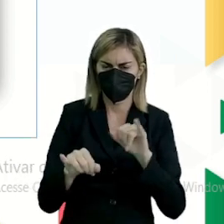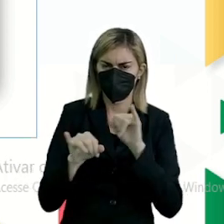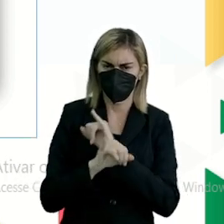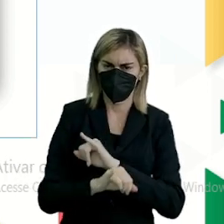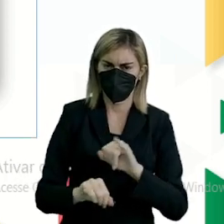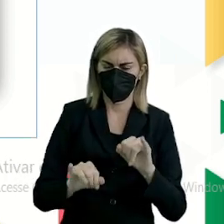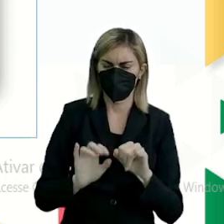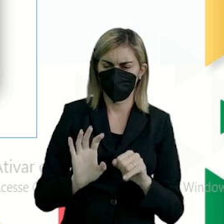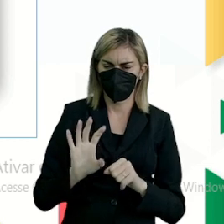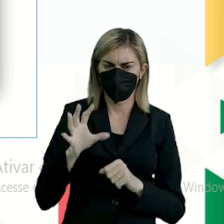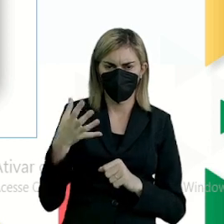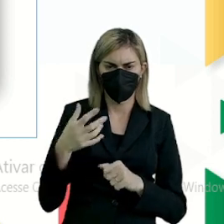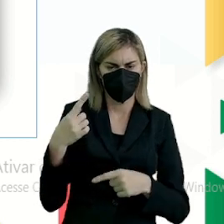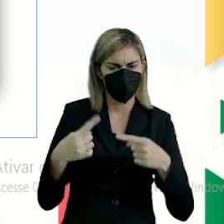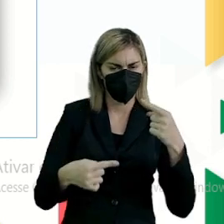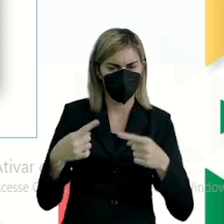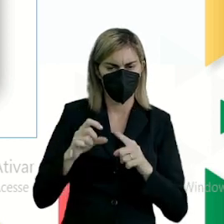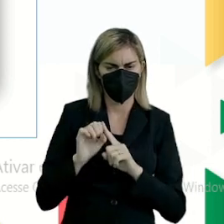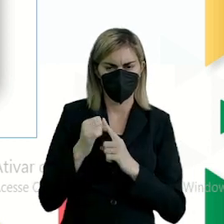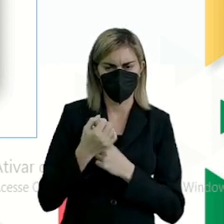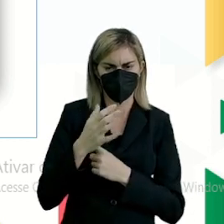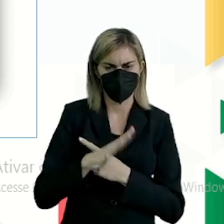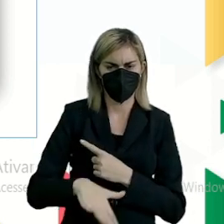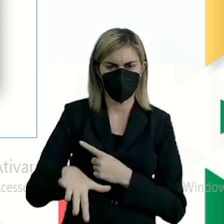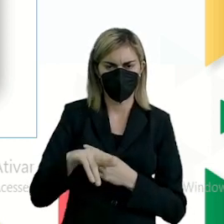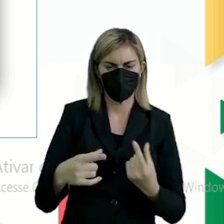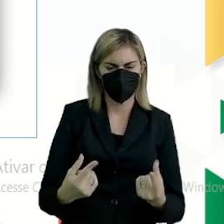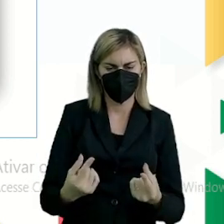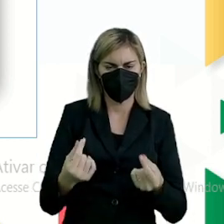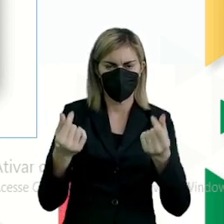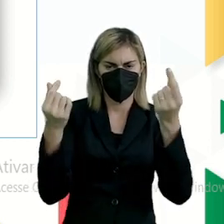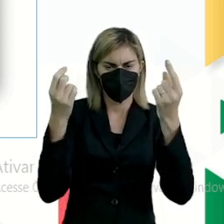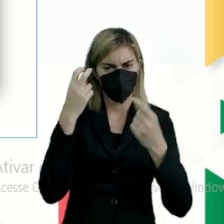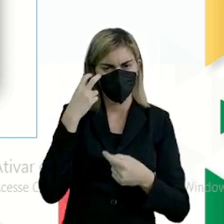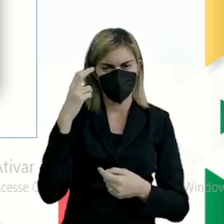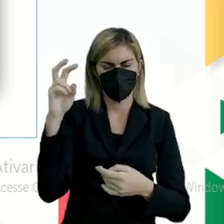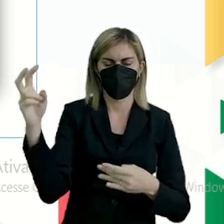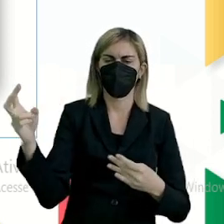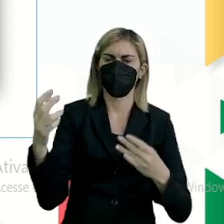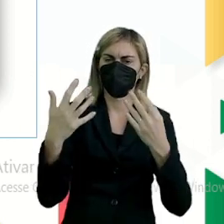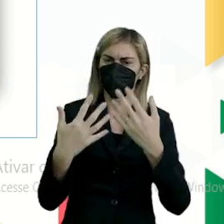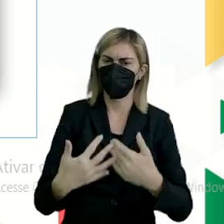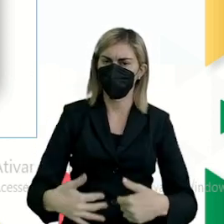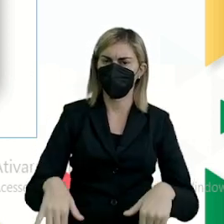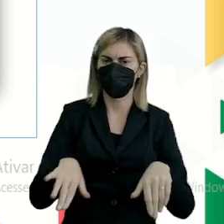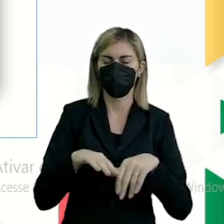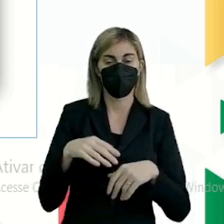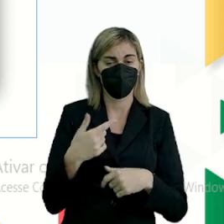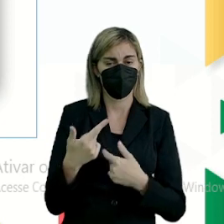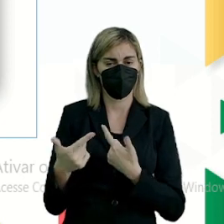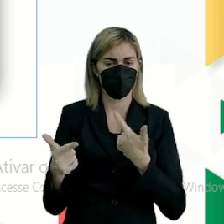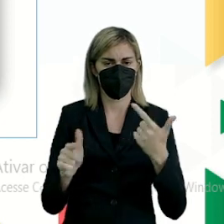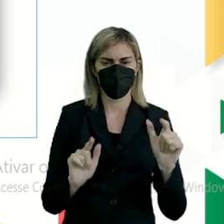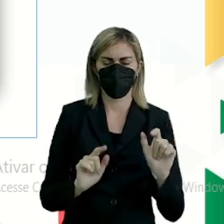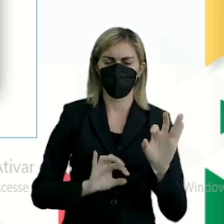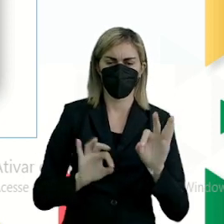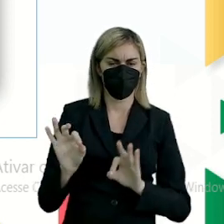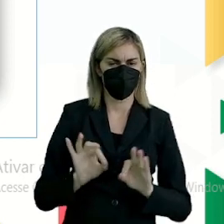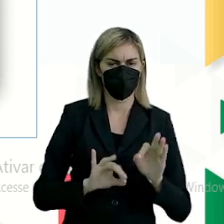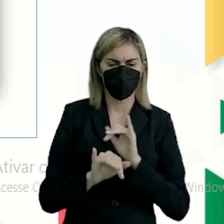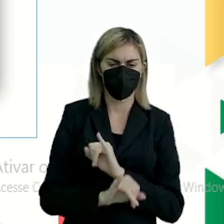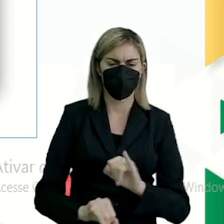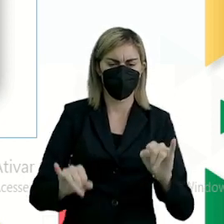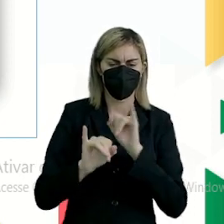fatos políticos, sociais, econômicos, culturais, naturais e outros. Seu formato de